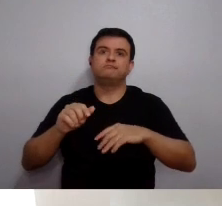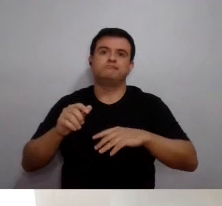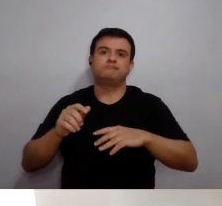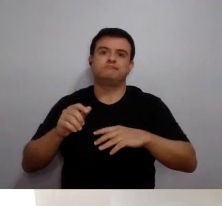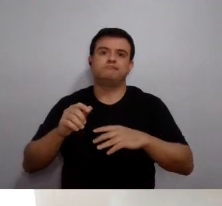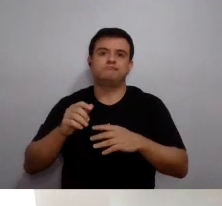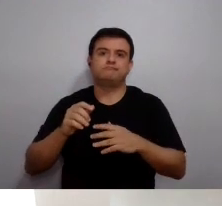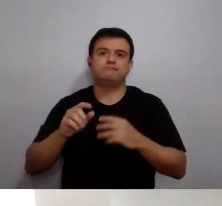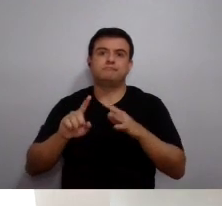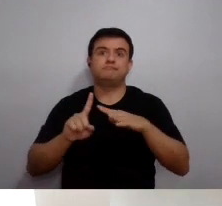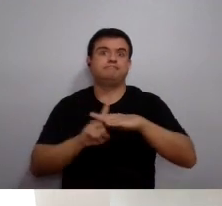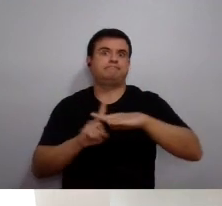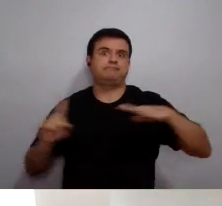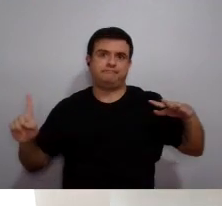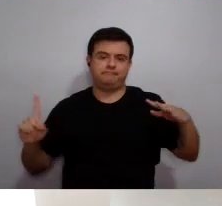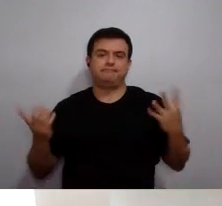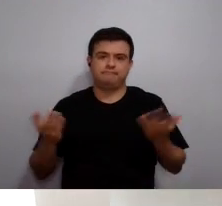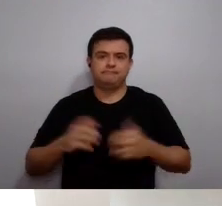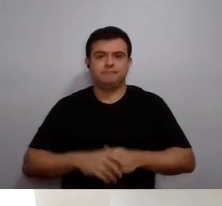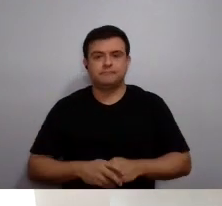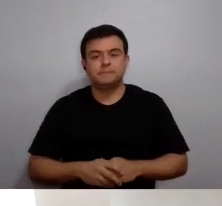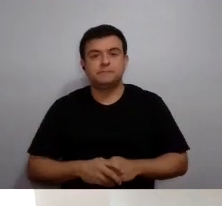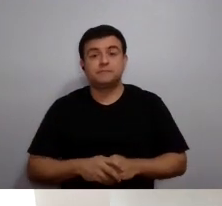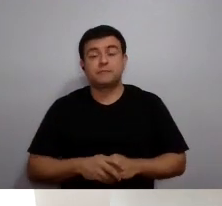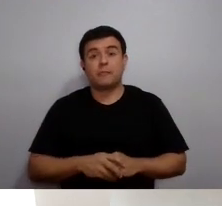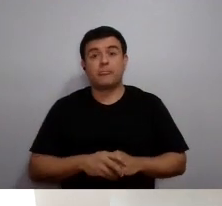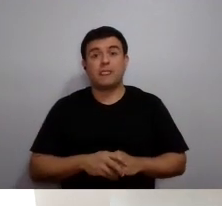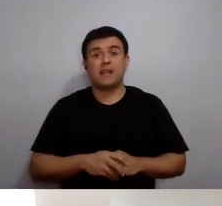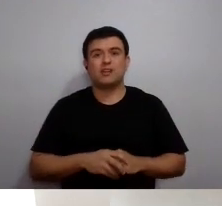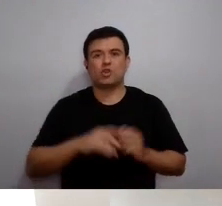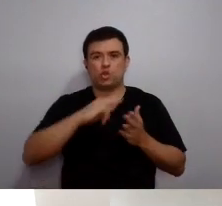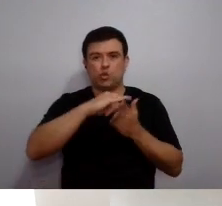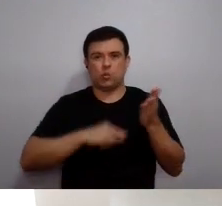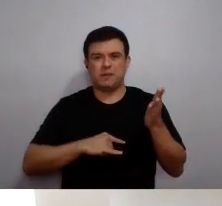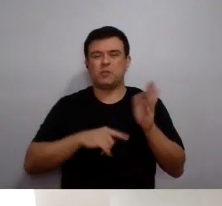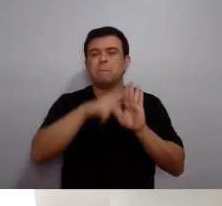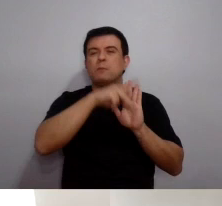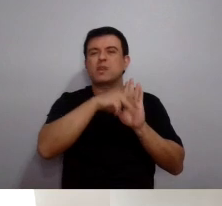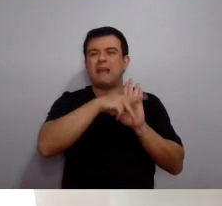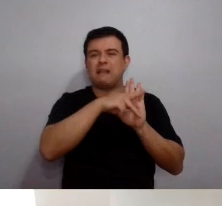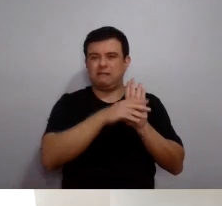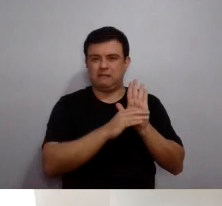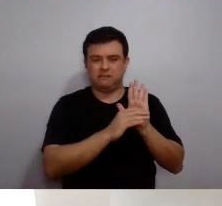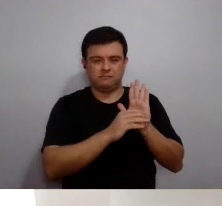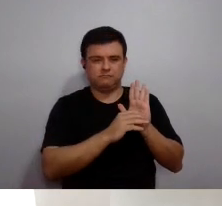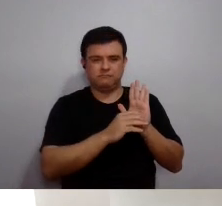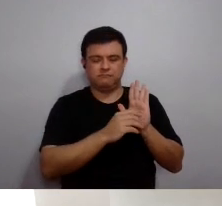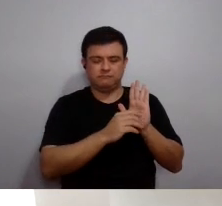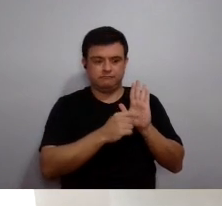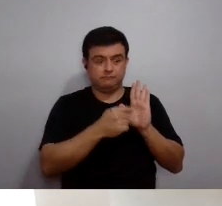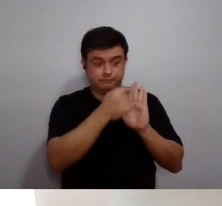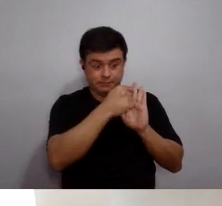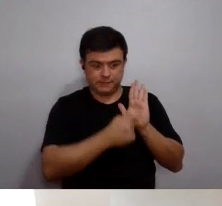ficou cada vez menos previsível. A portaria última do reitor